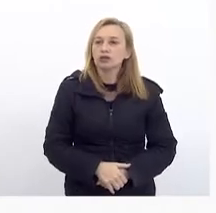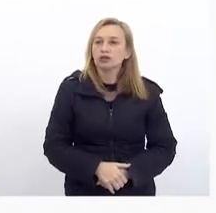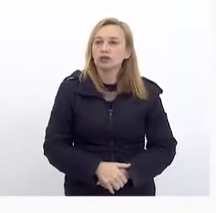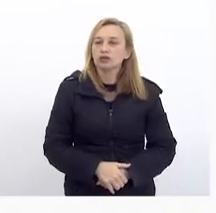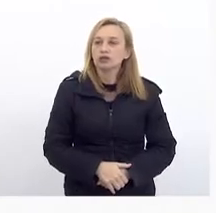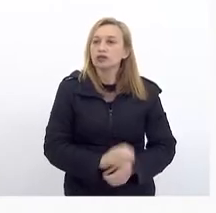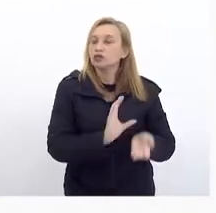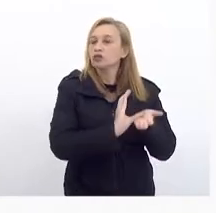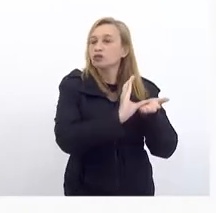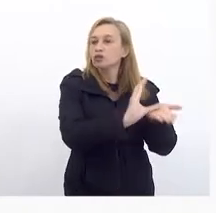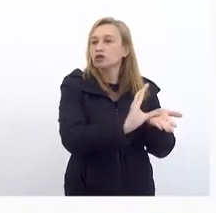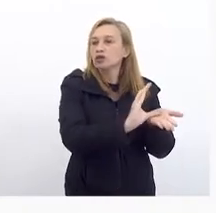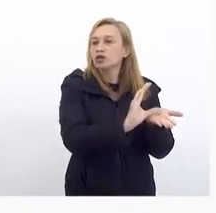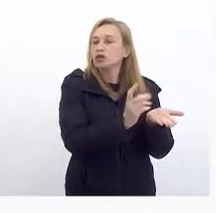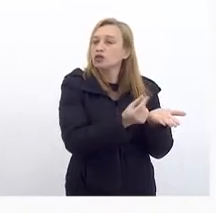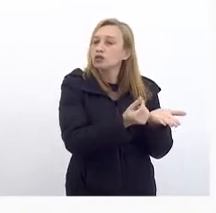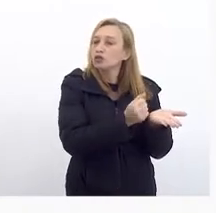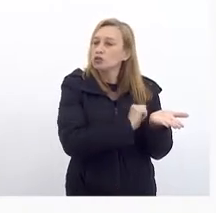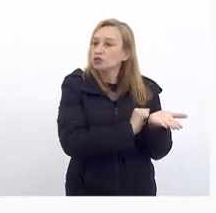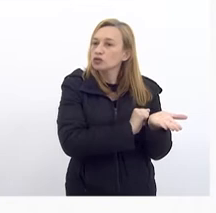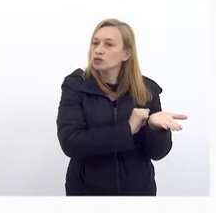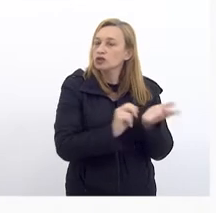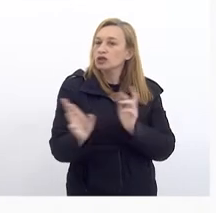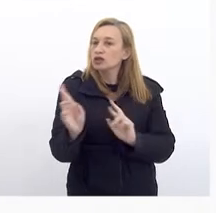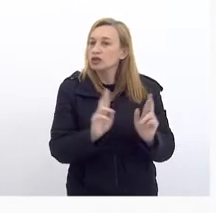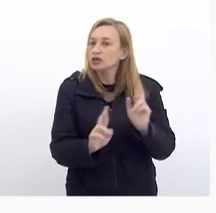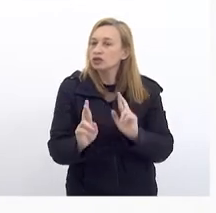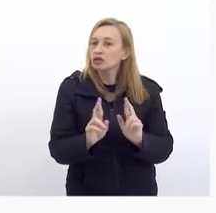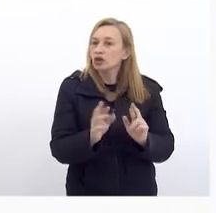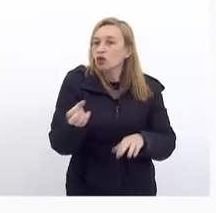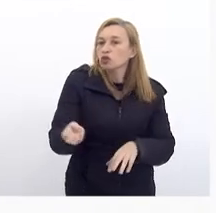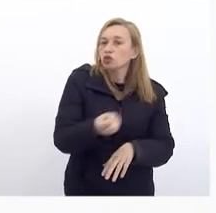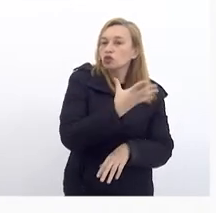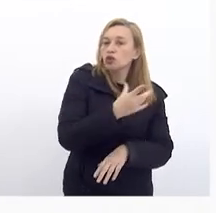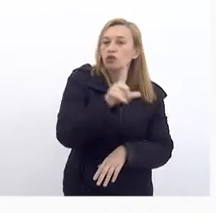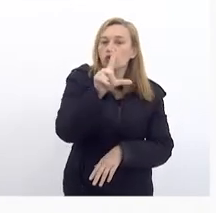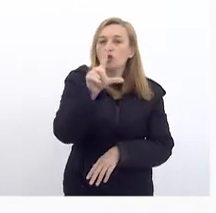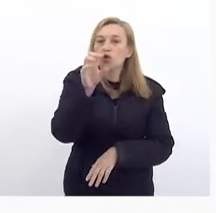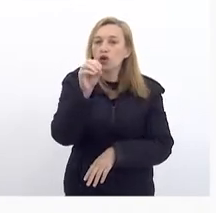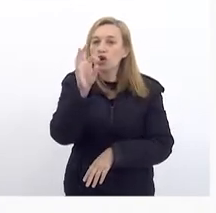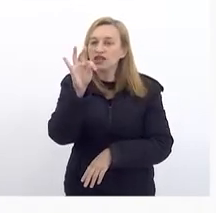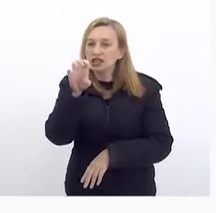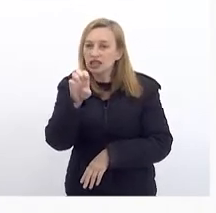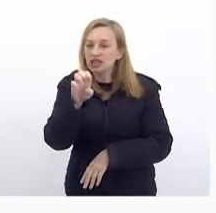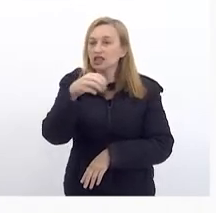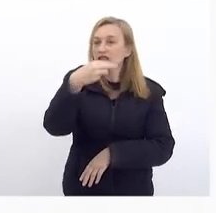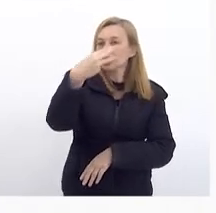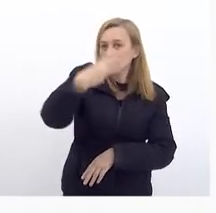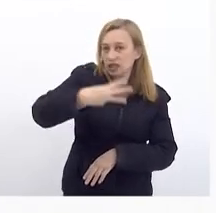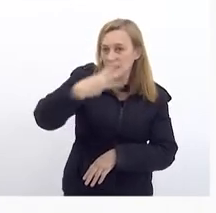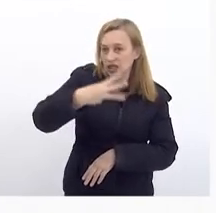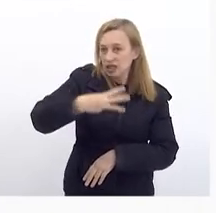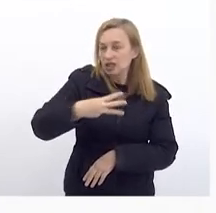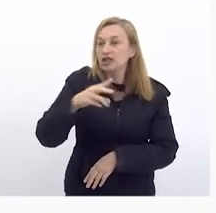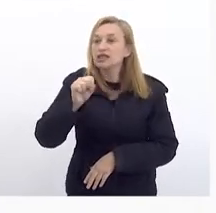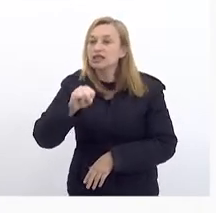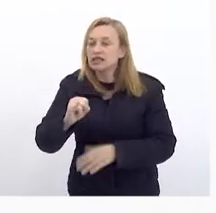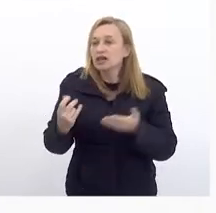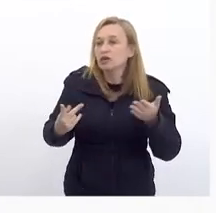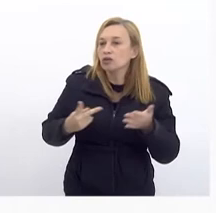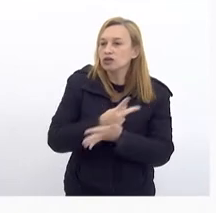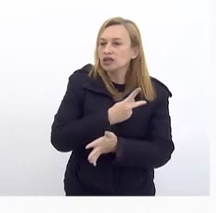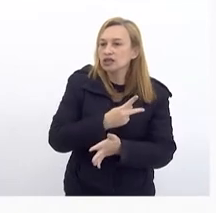recurso Condicionado Relativo A um novo lote Lote 3 Se acontecer Nós previmos